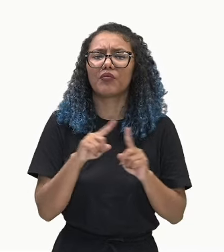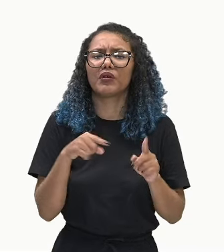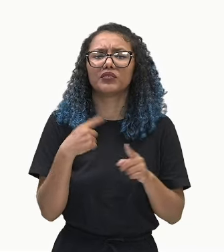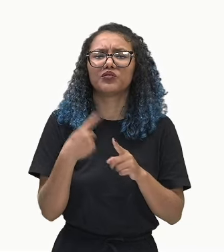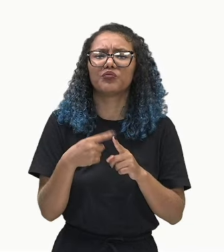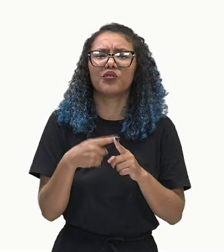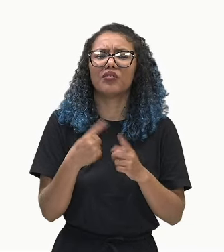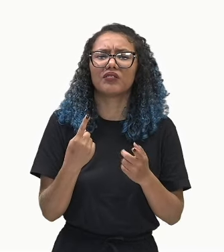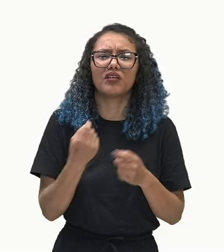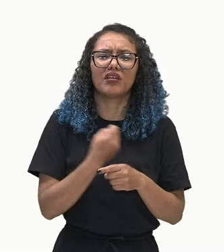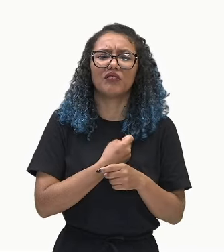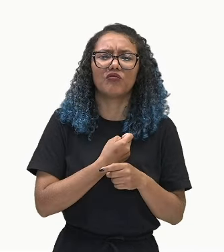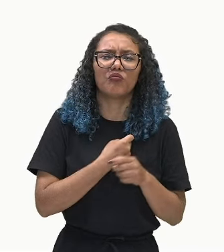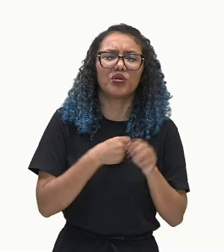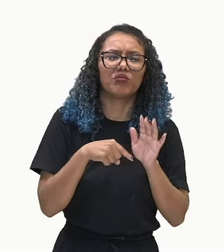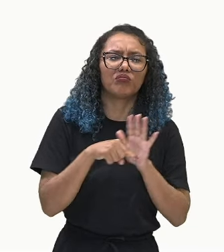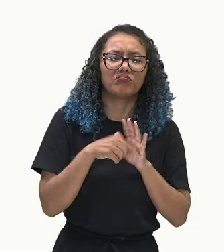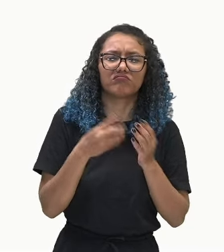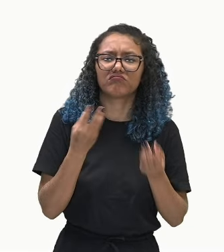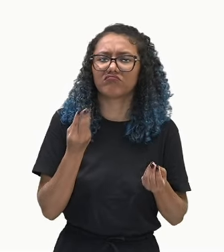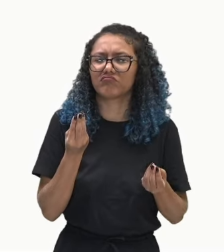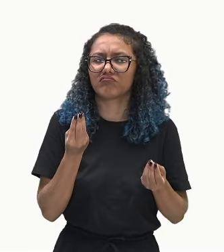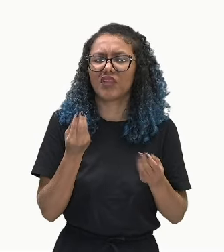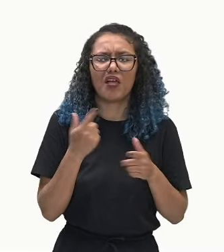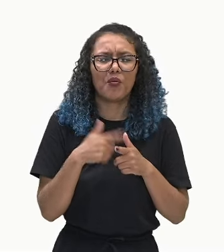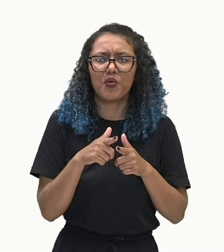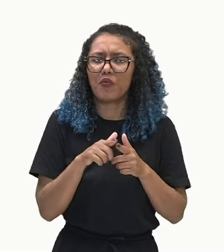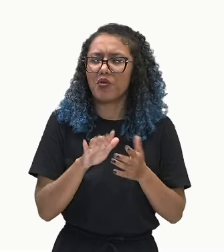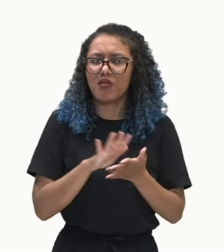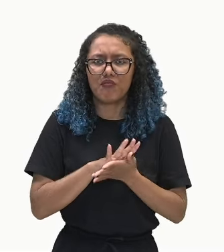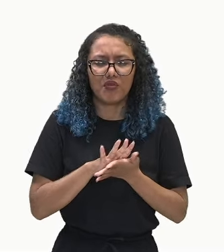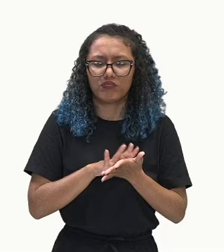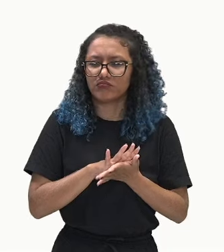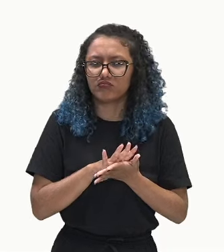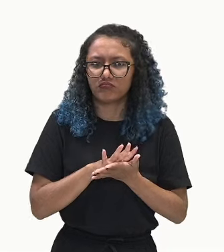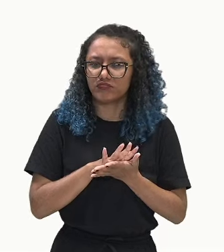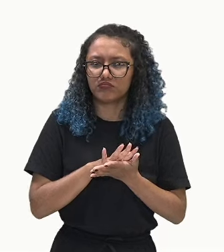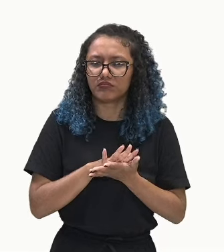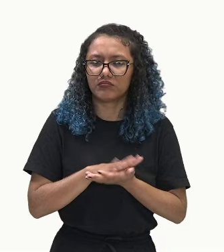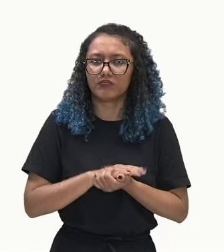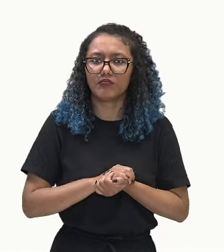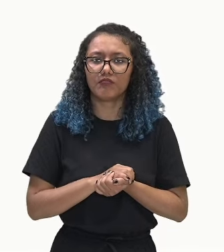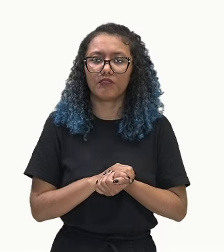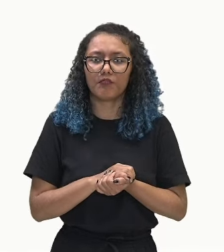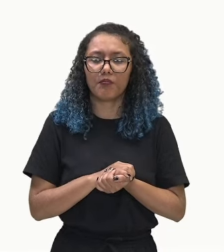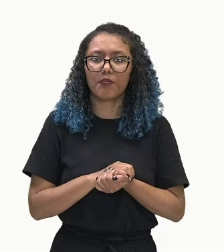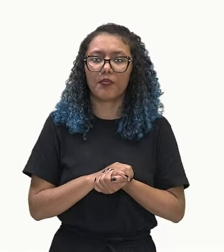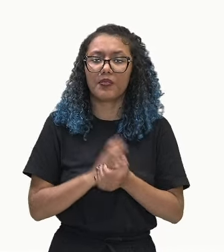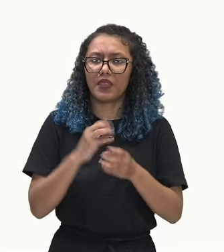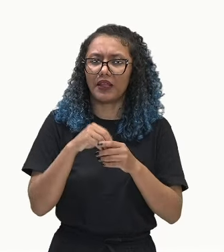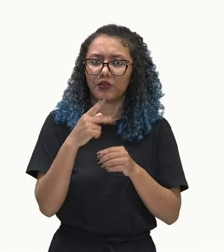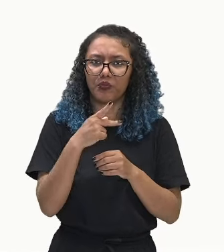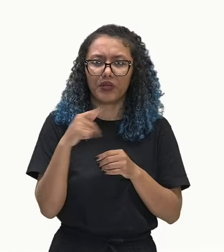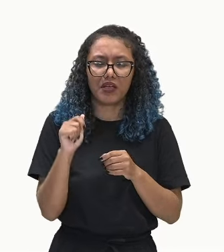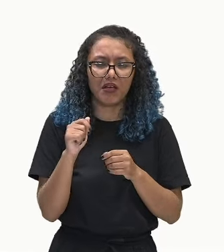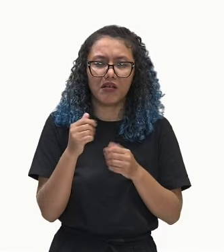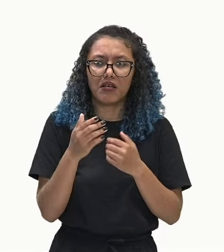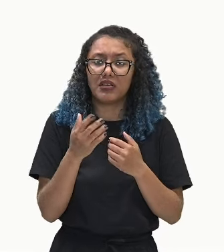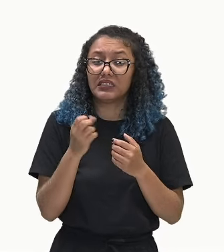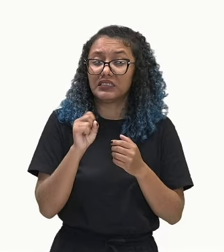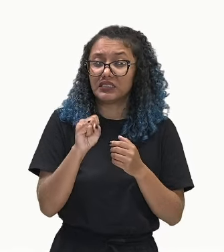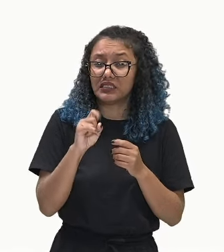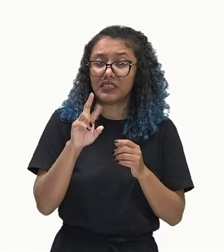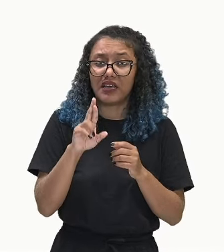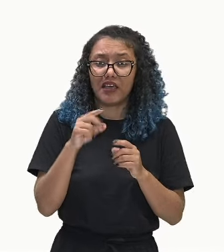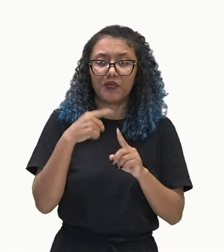um número negativo aqui? Não tem problema nenhum a gente ter um número negativo numa PA que tenha razão positiva.